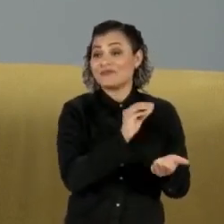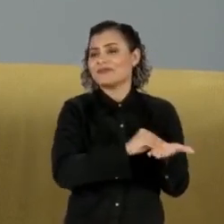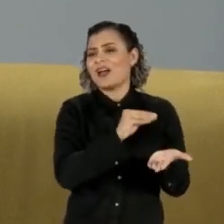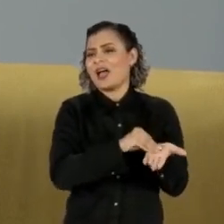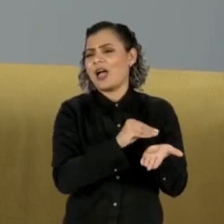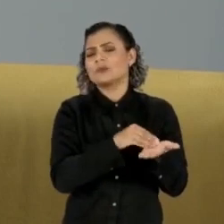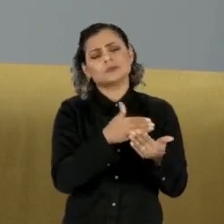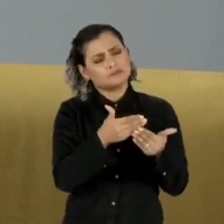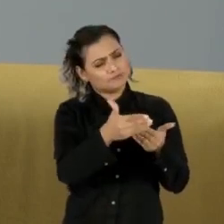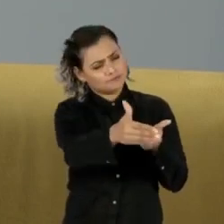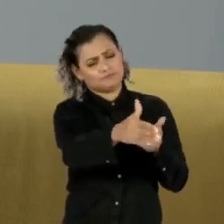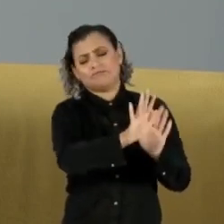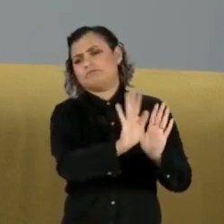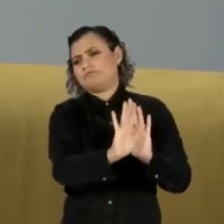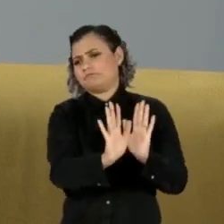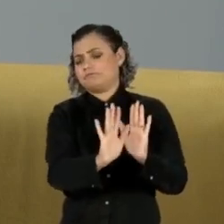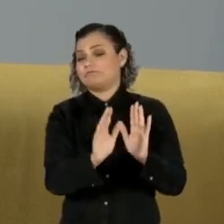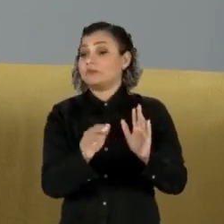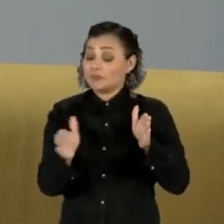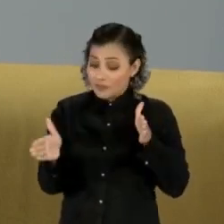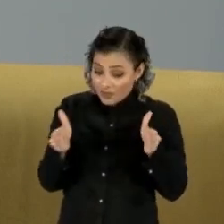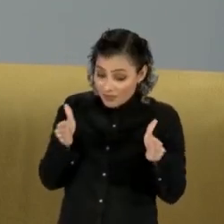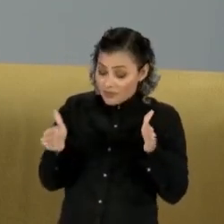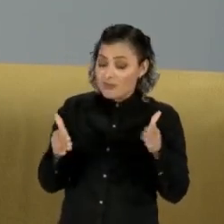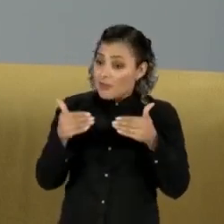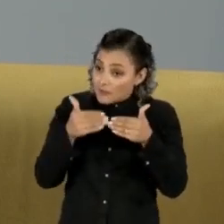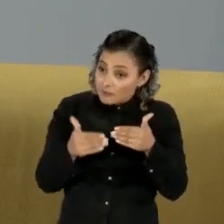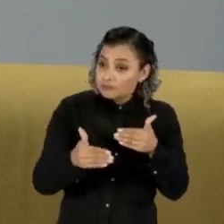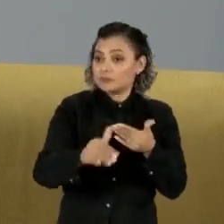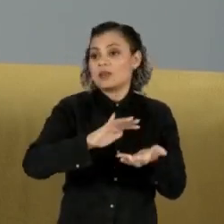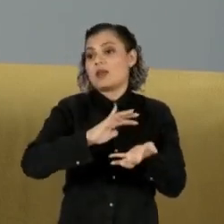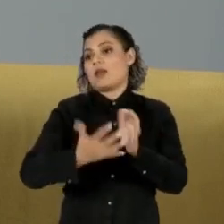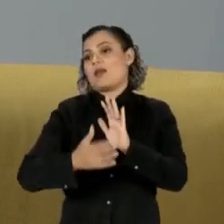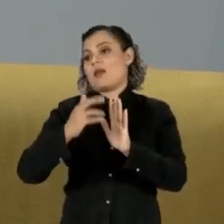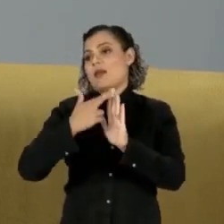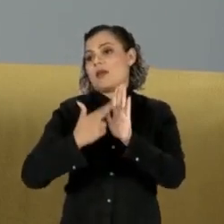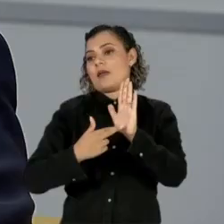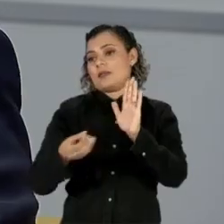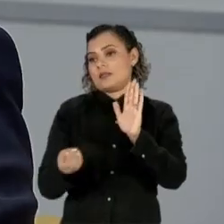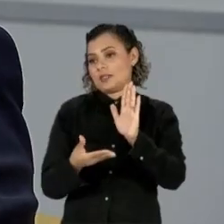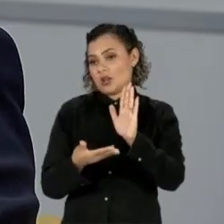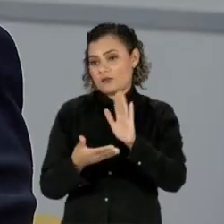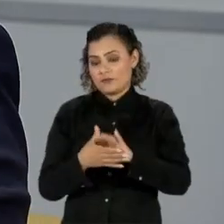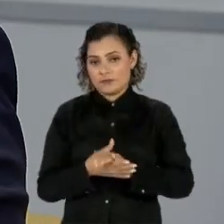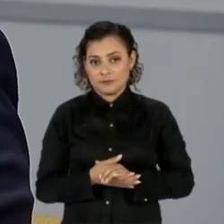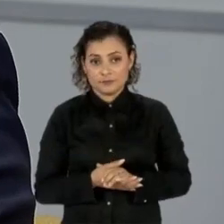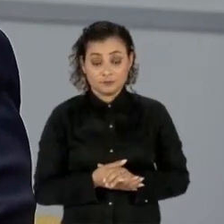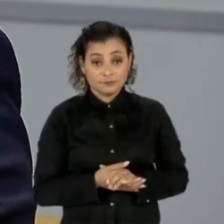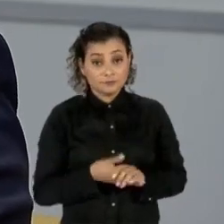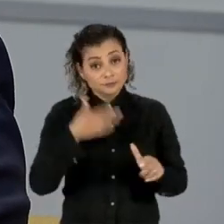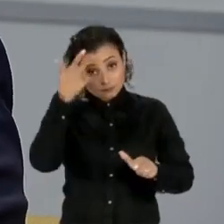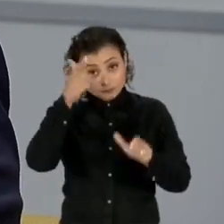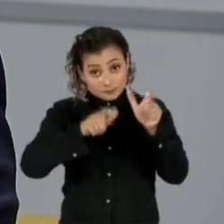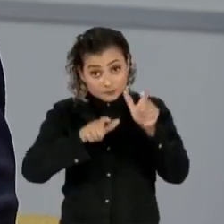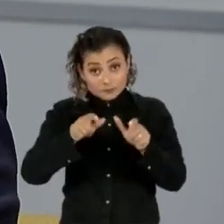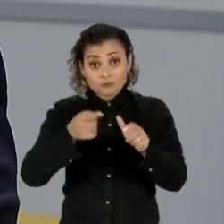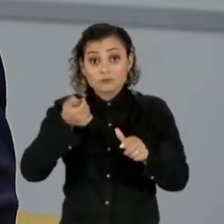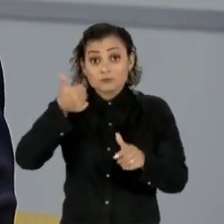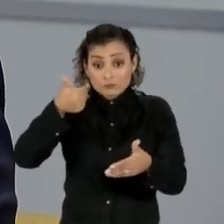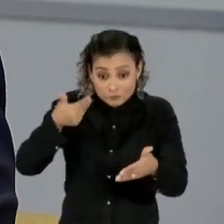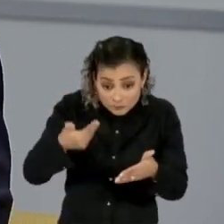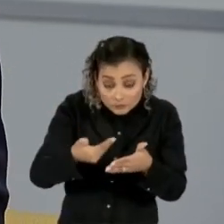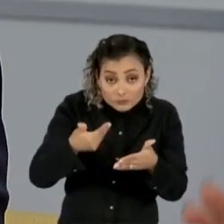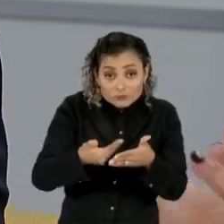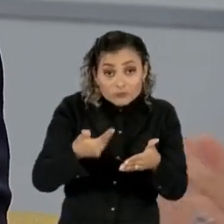direito à aposentadoria daqui para frente, após a reforma. Quando a senhora fala quem está para se aposentar agora, está